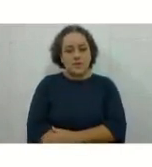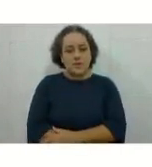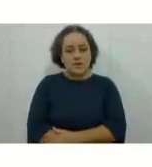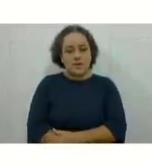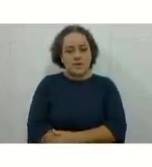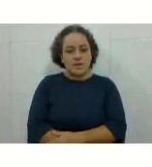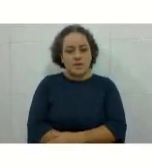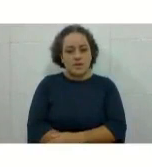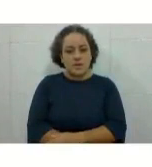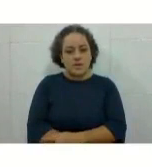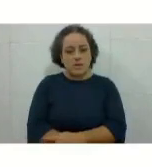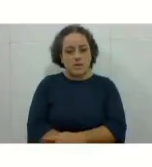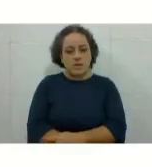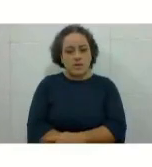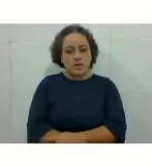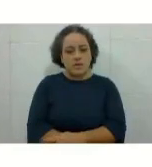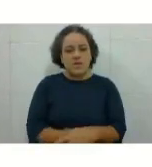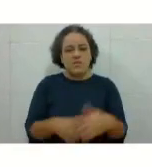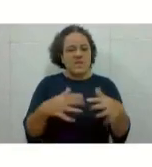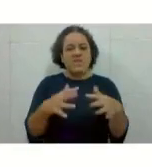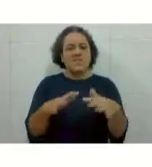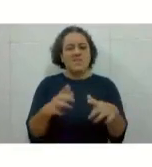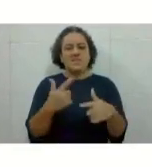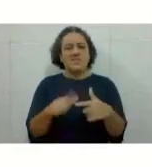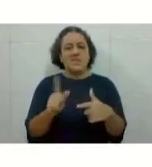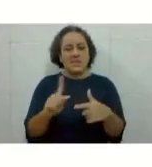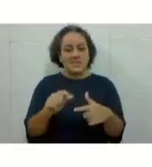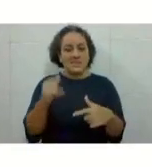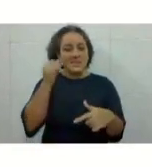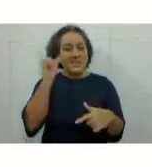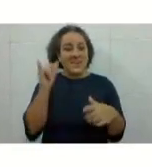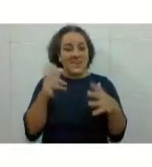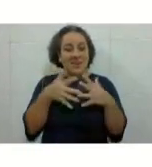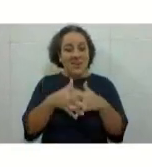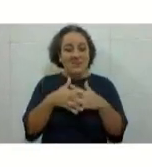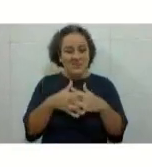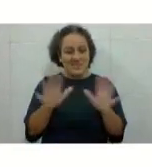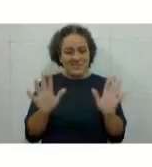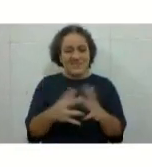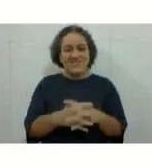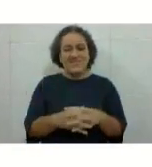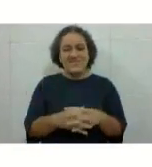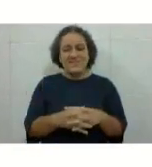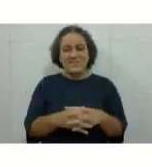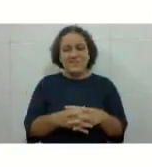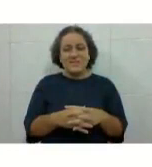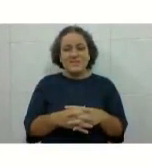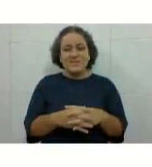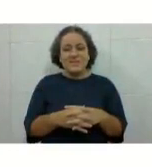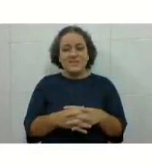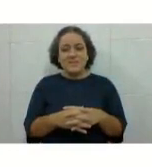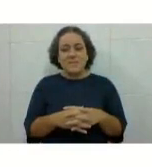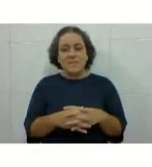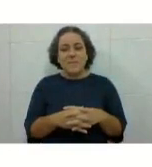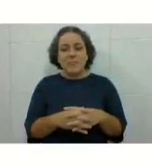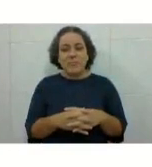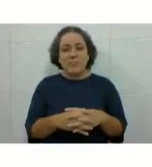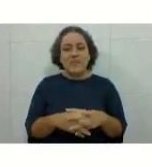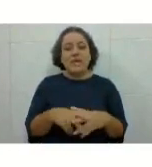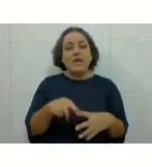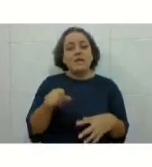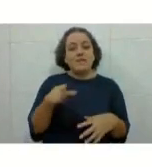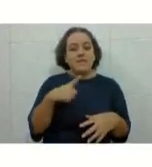Deixa, Alessandro, deixa para lá, não vai confundir os alunos. Pode tirar o cursor, por favor. Aqui vocês estão vendo,